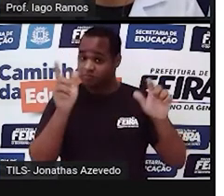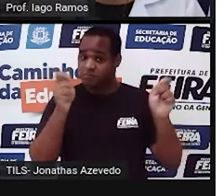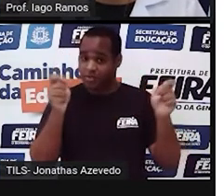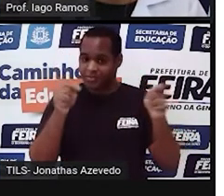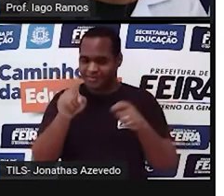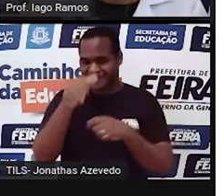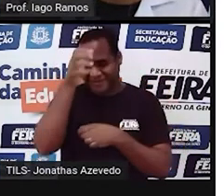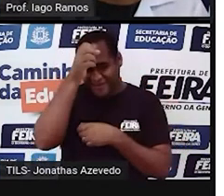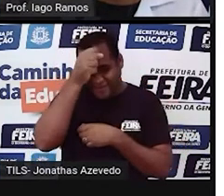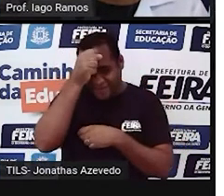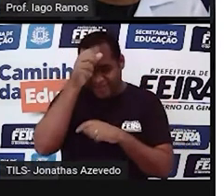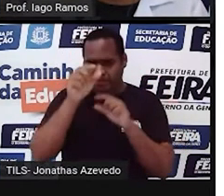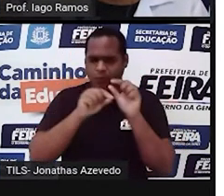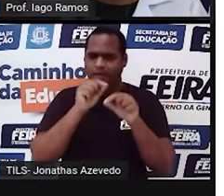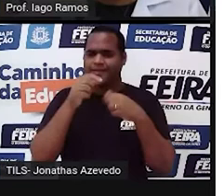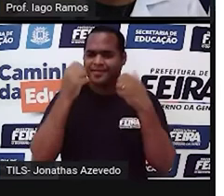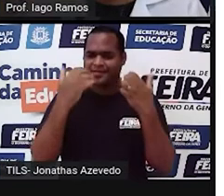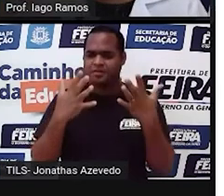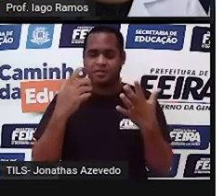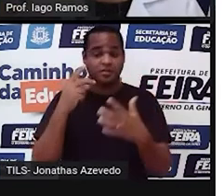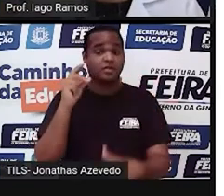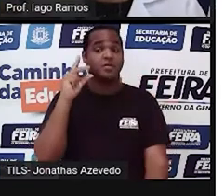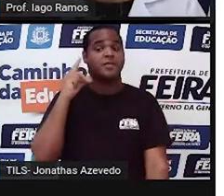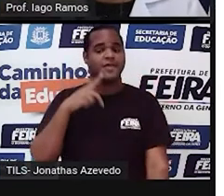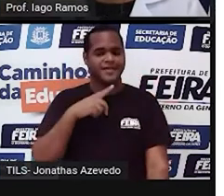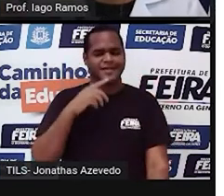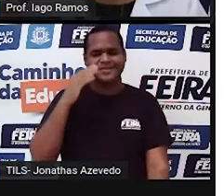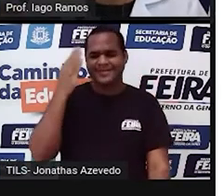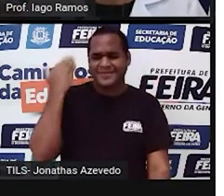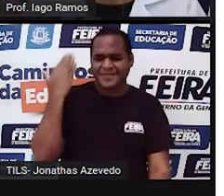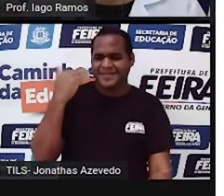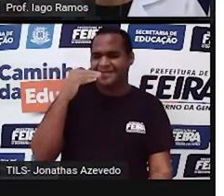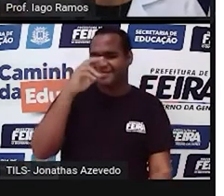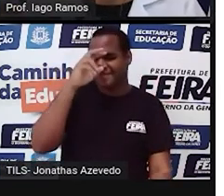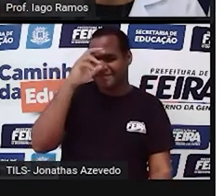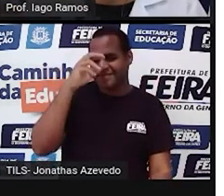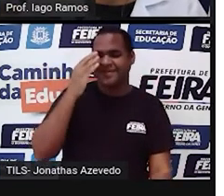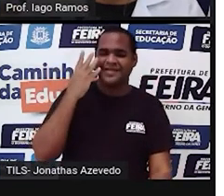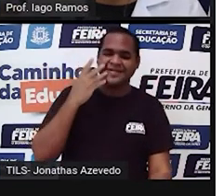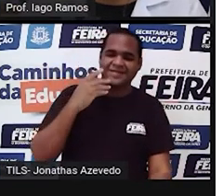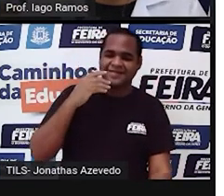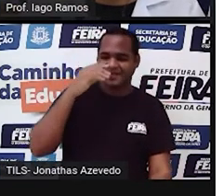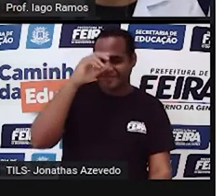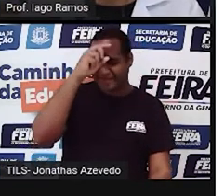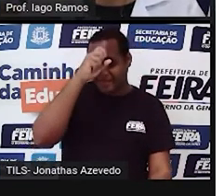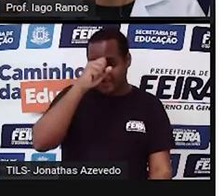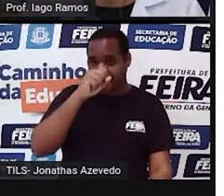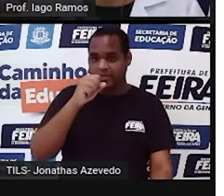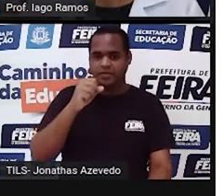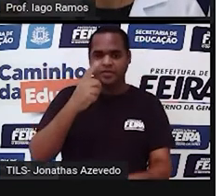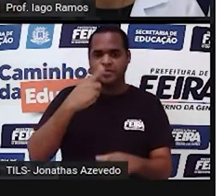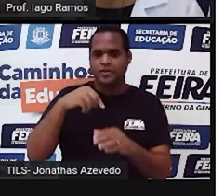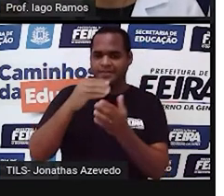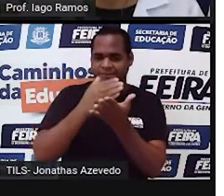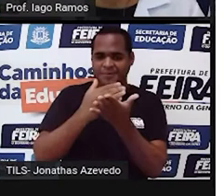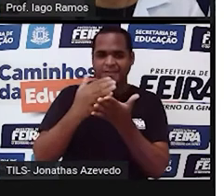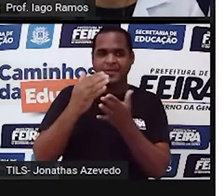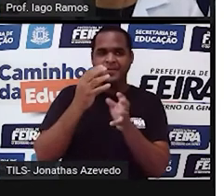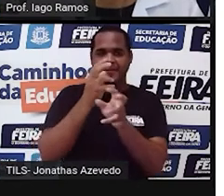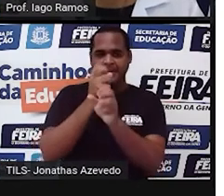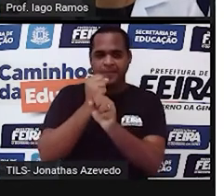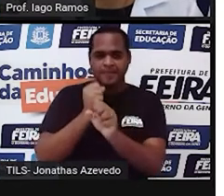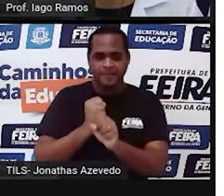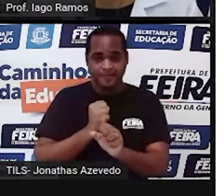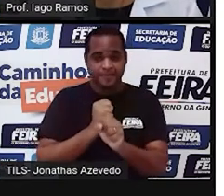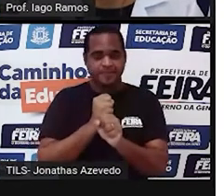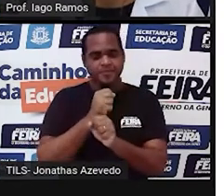aprende, ó, logo quando a gente está lá bem pequenininho, bem pequenininha, quando a gente começa a contar, né, que o mamãe,